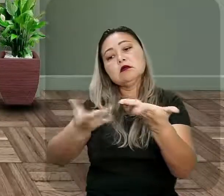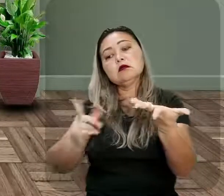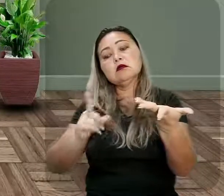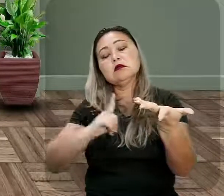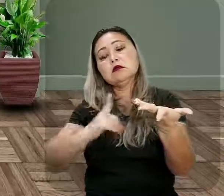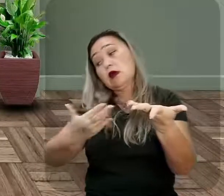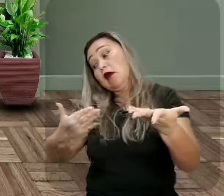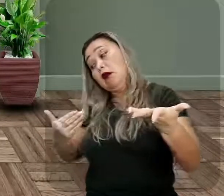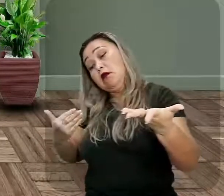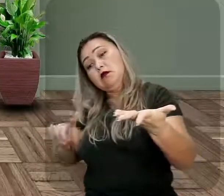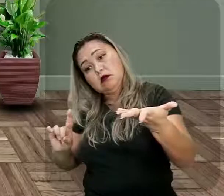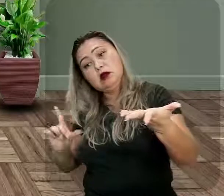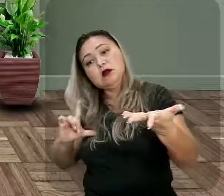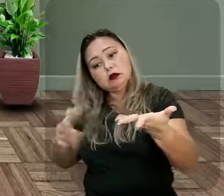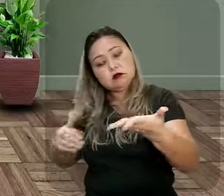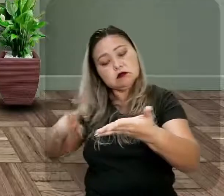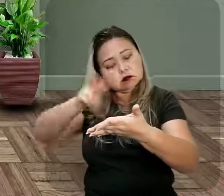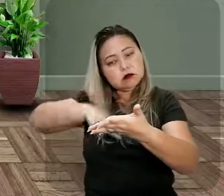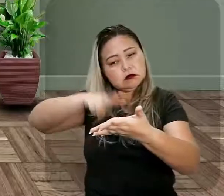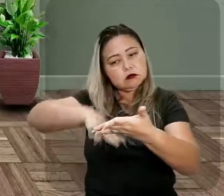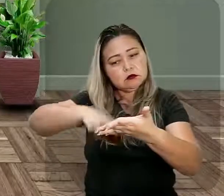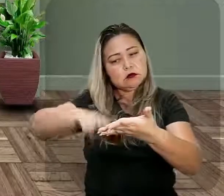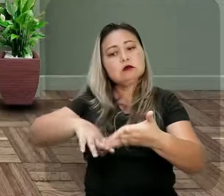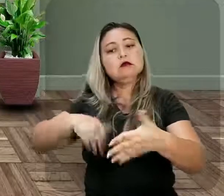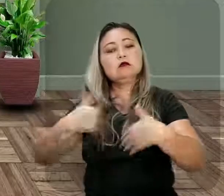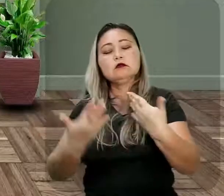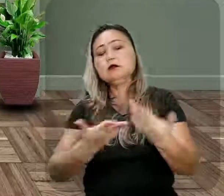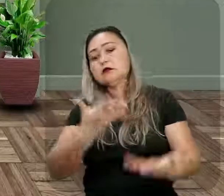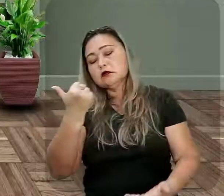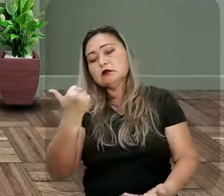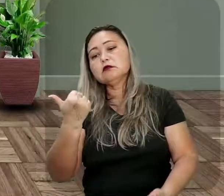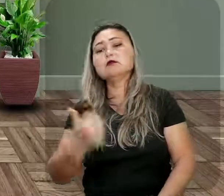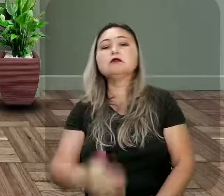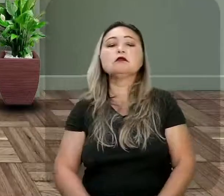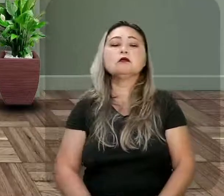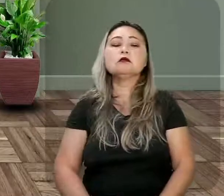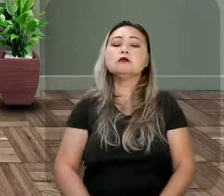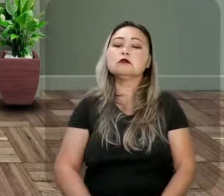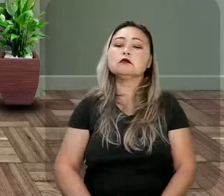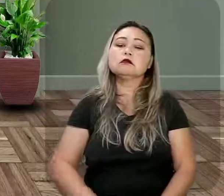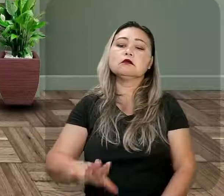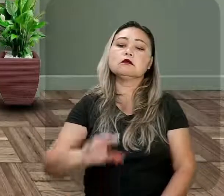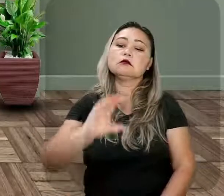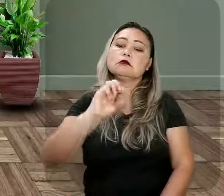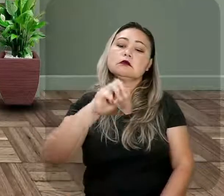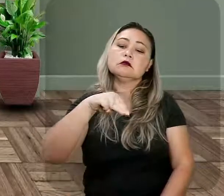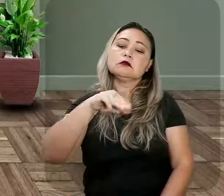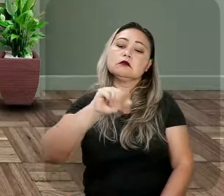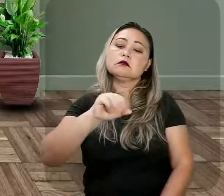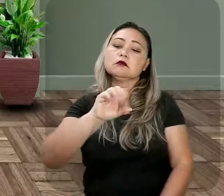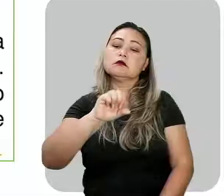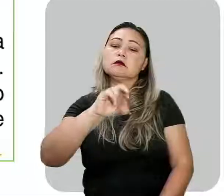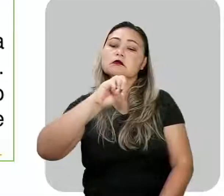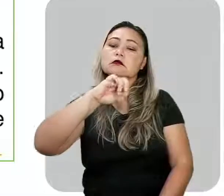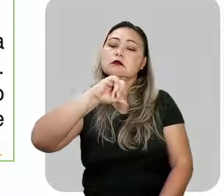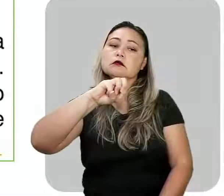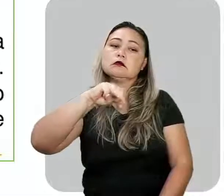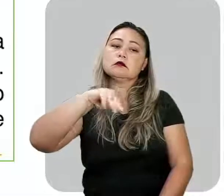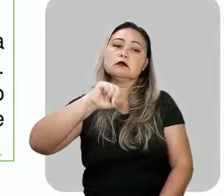não pode ficar para trás nem um minuto, beleza? Então, vamos aí um pouquinho mais sobre Macunaíma.